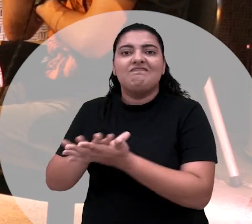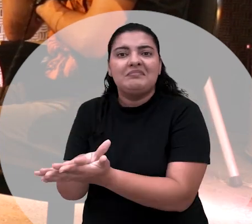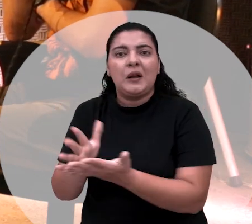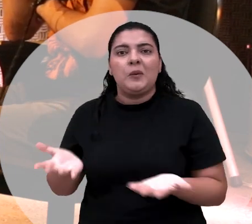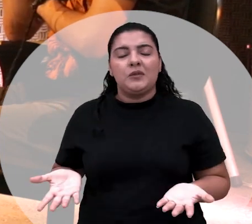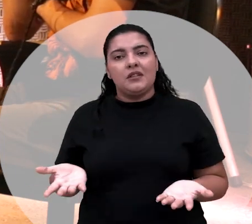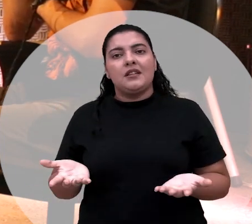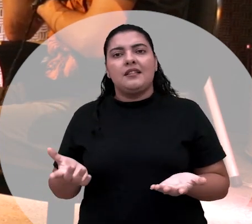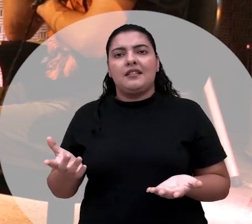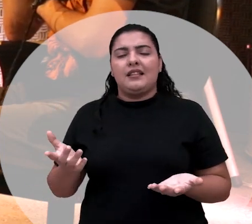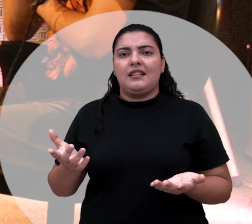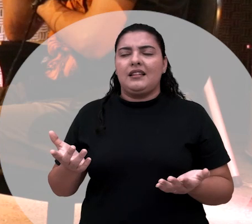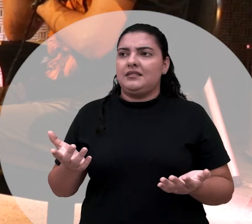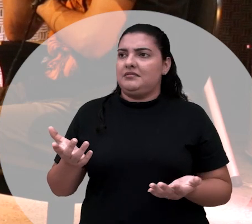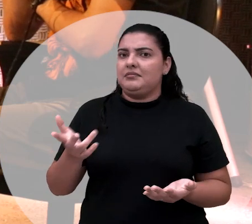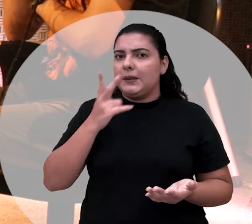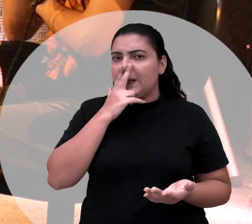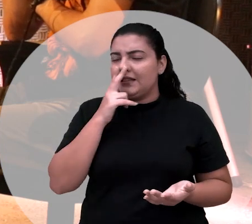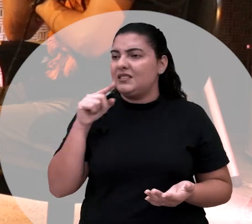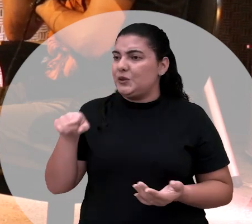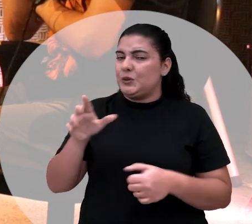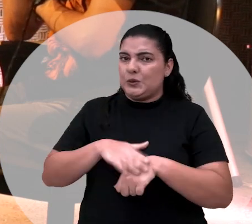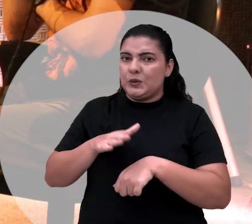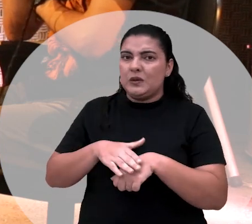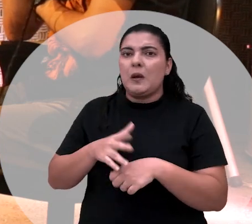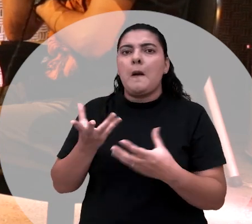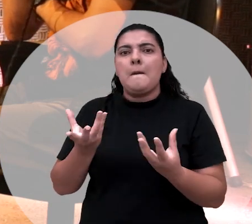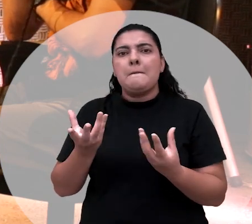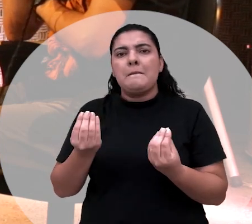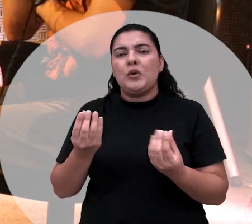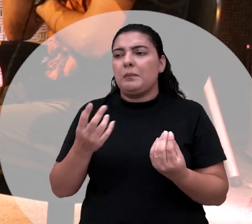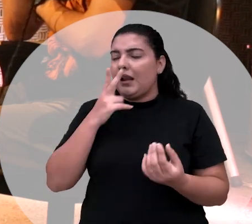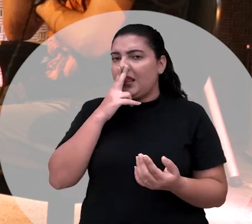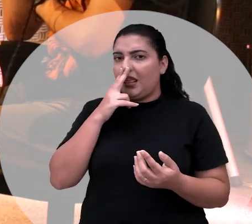Mancha os terreiros porque você vê muita gente se mistificar.